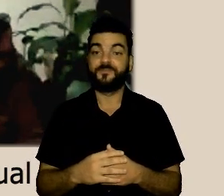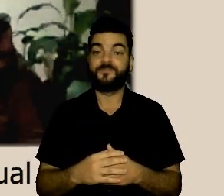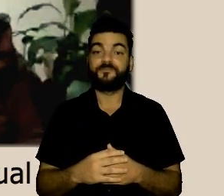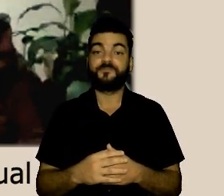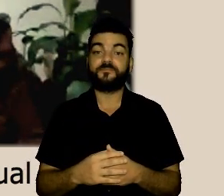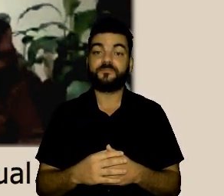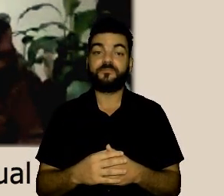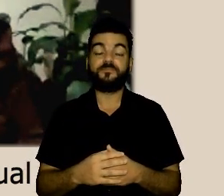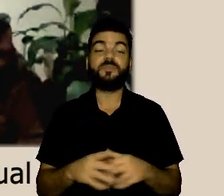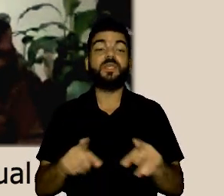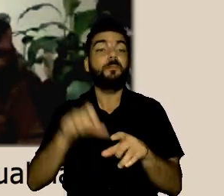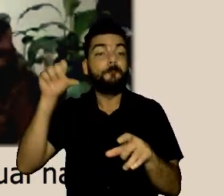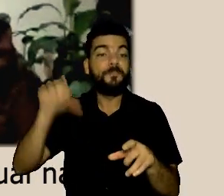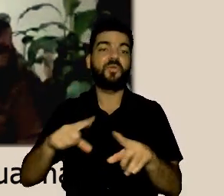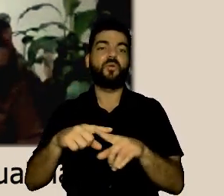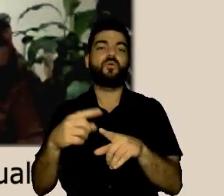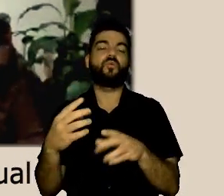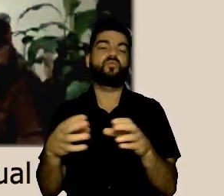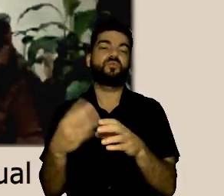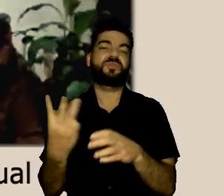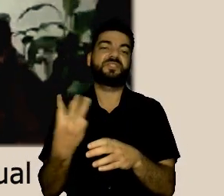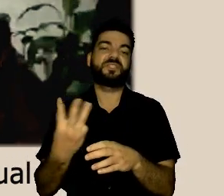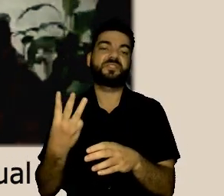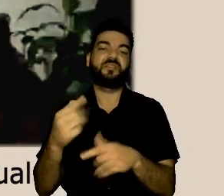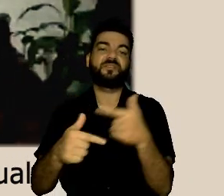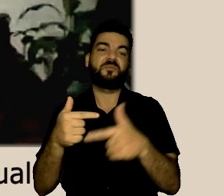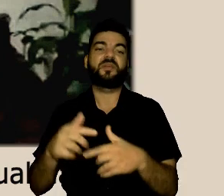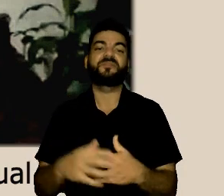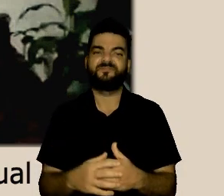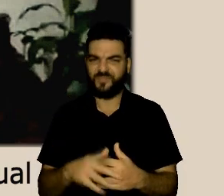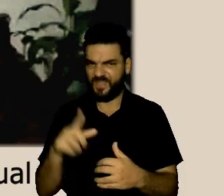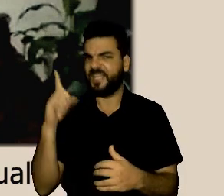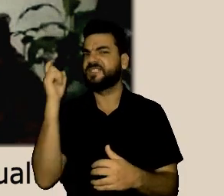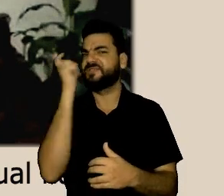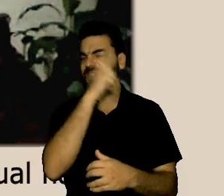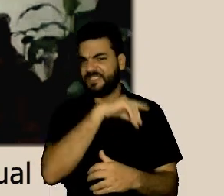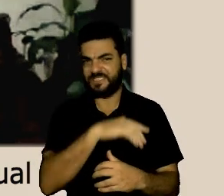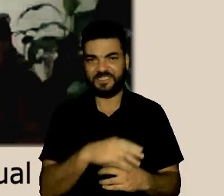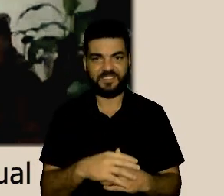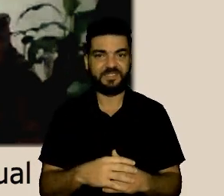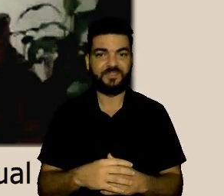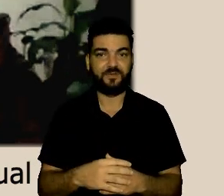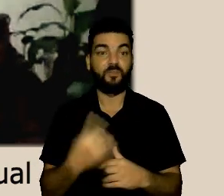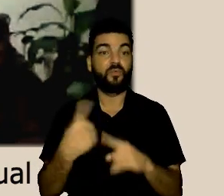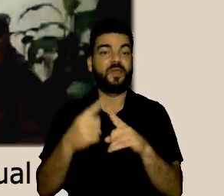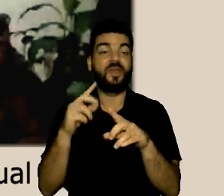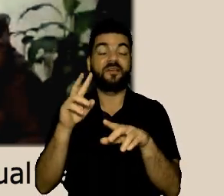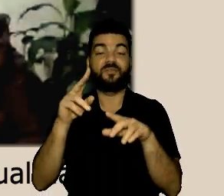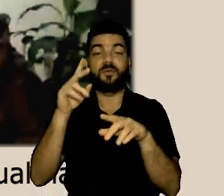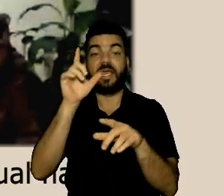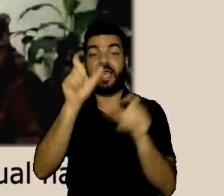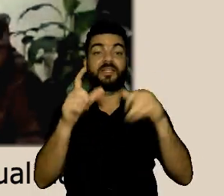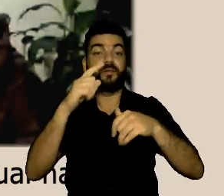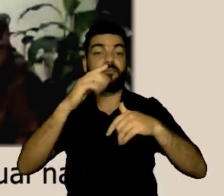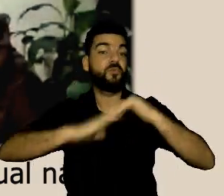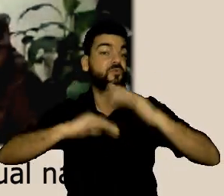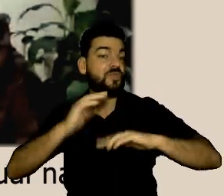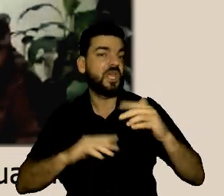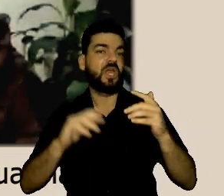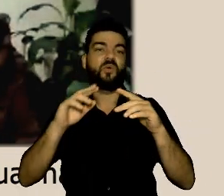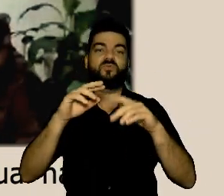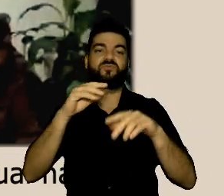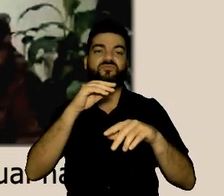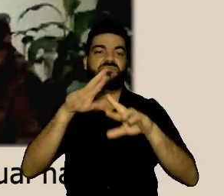servidores e temos hoje em dia uma realidade nos nossos órgãos que são os terceirizados então assim temos na verdade um caldeirão